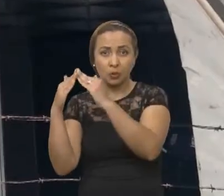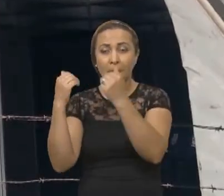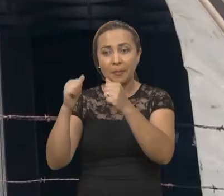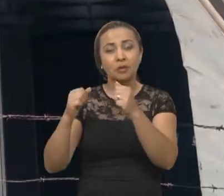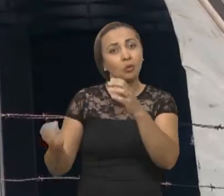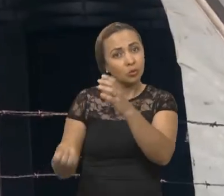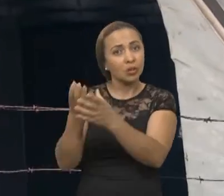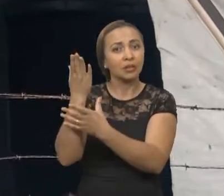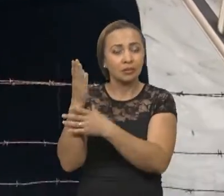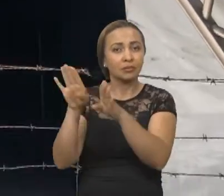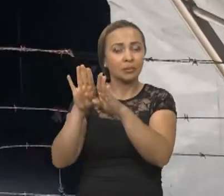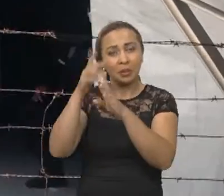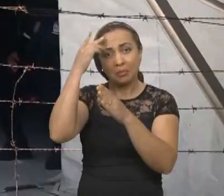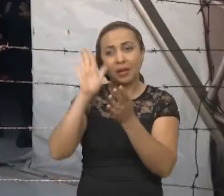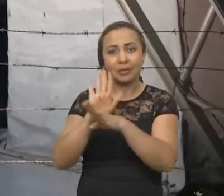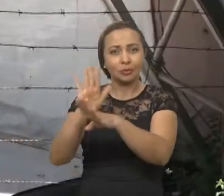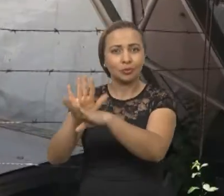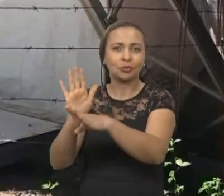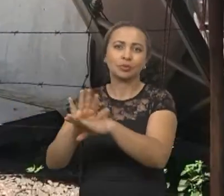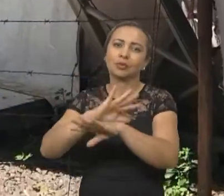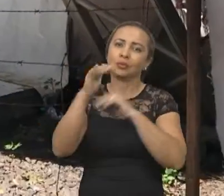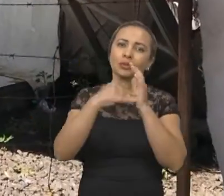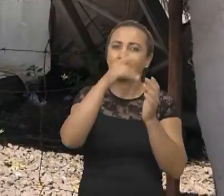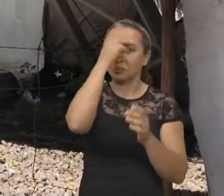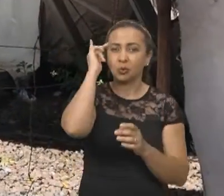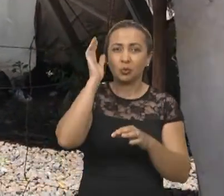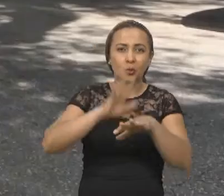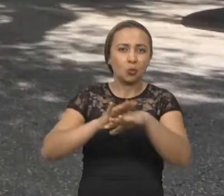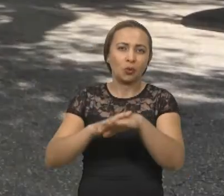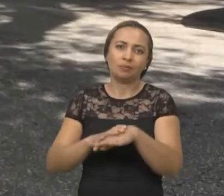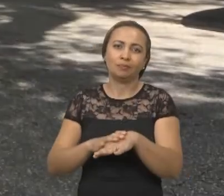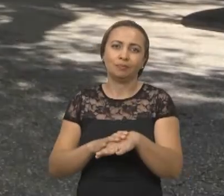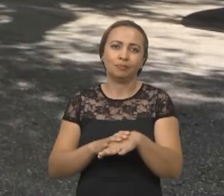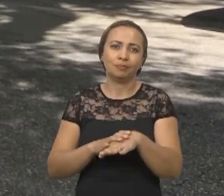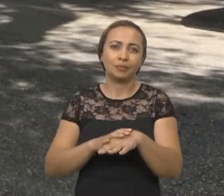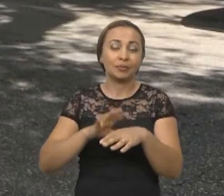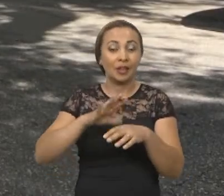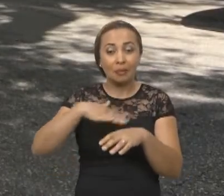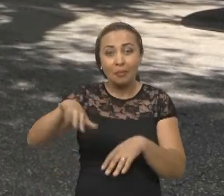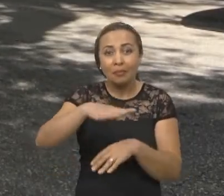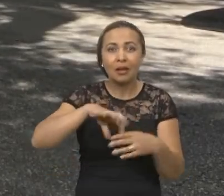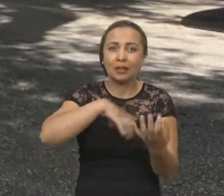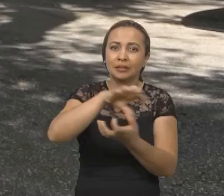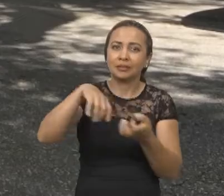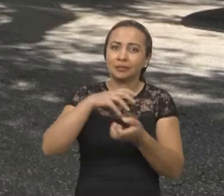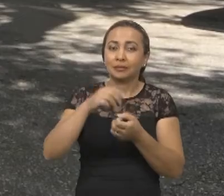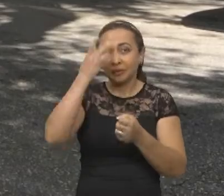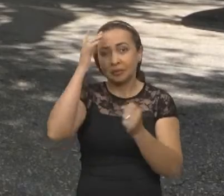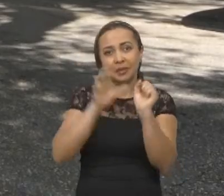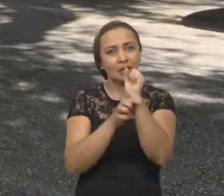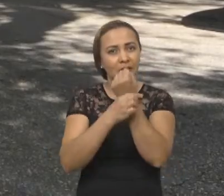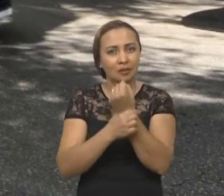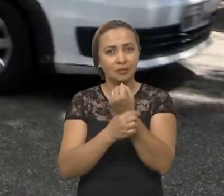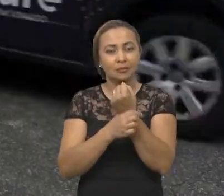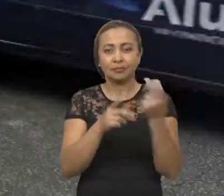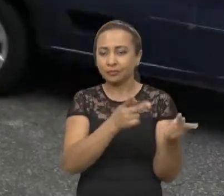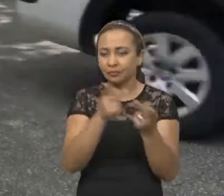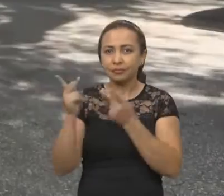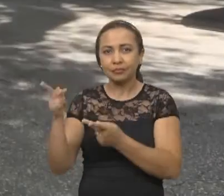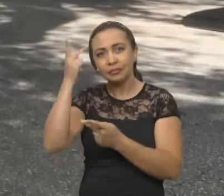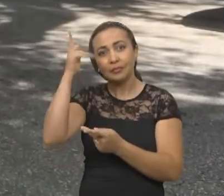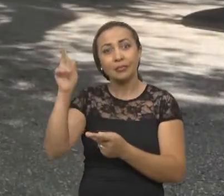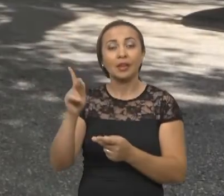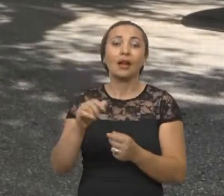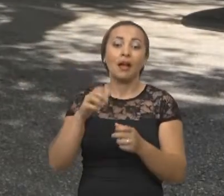principal precisou ser criado para dar conta de tantos doentes. Em meio a toda essa crise, por questões de segurança sanitária, as